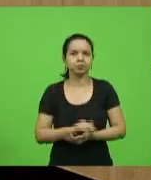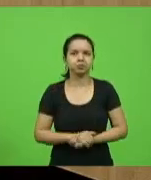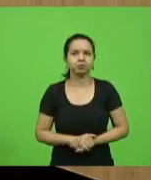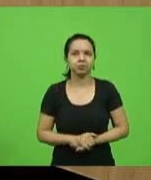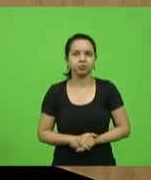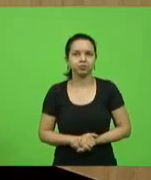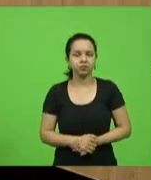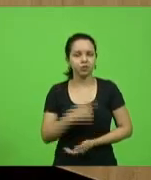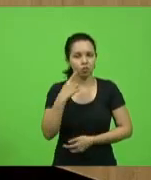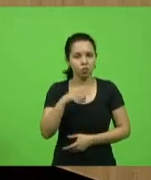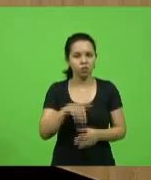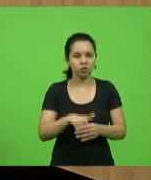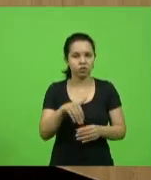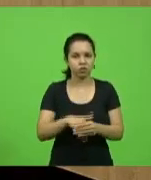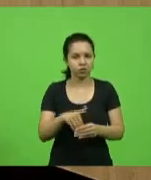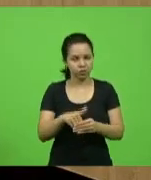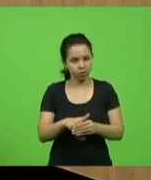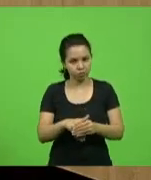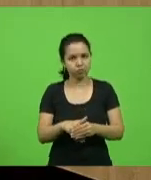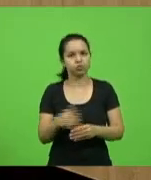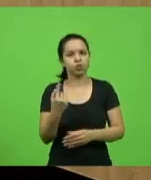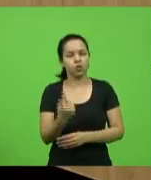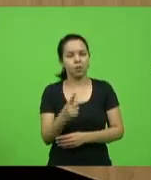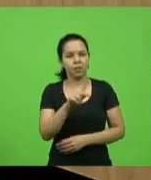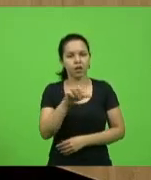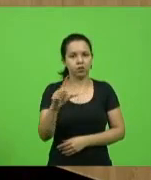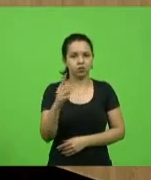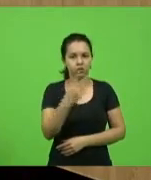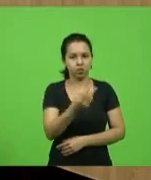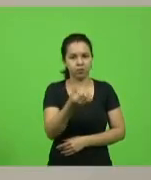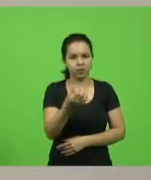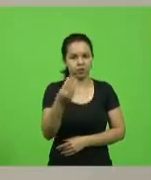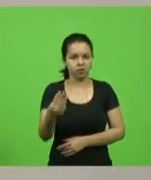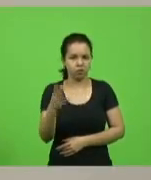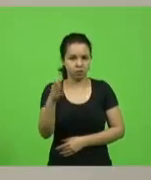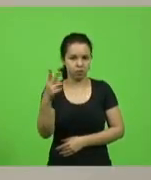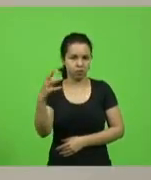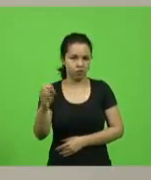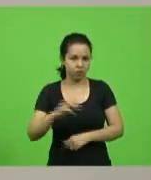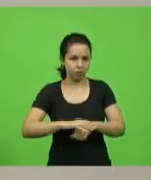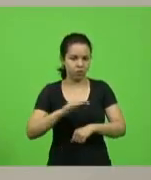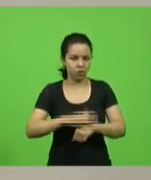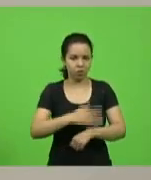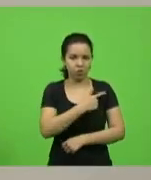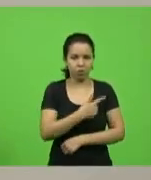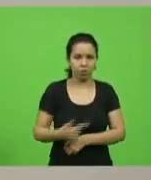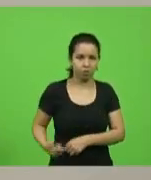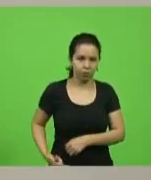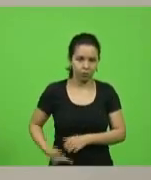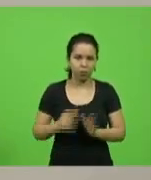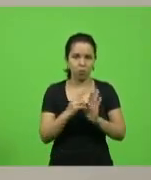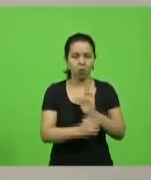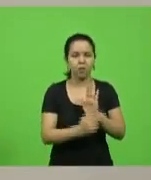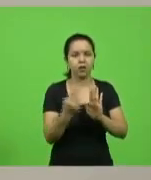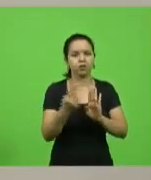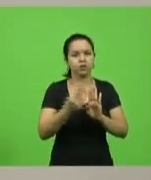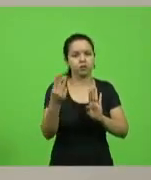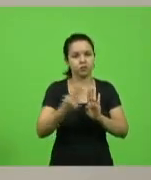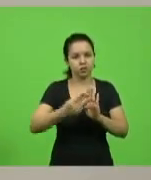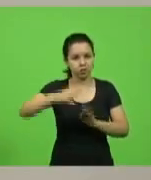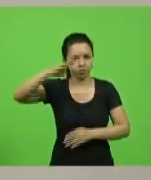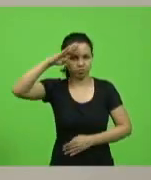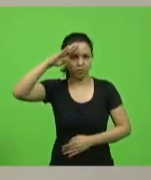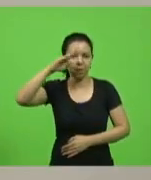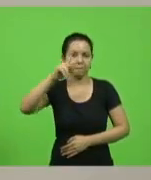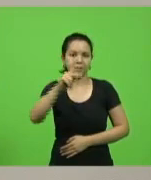Discussão e votação em turno único. PL 263 de 2020, origem governamental, denomina, terceiro sargento PM,